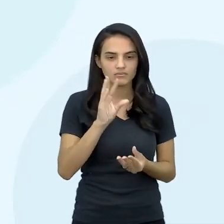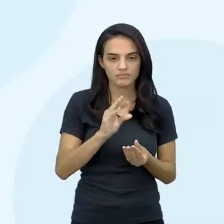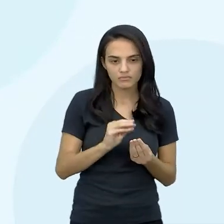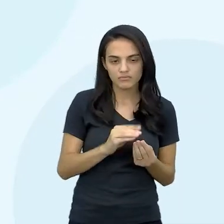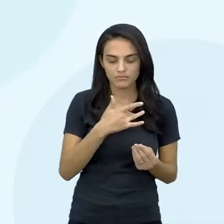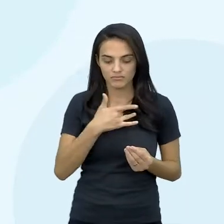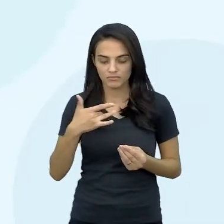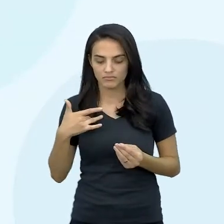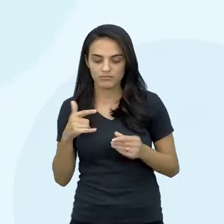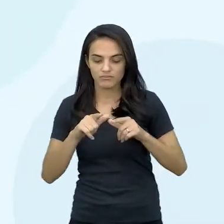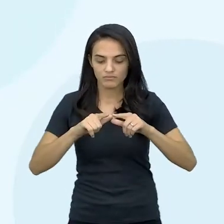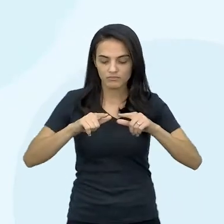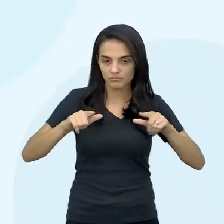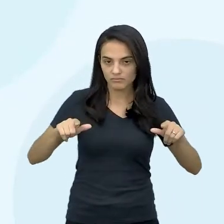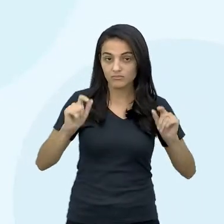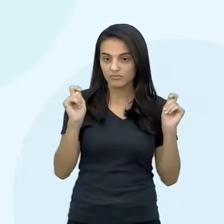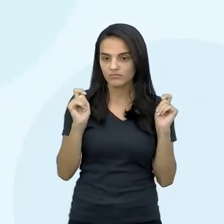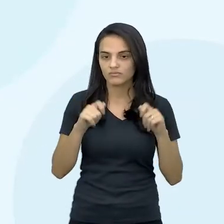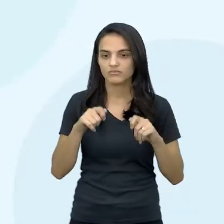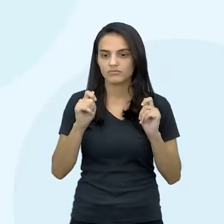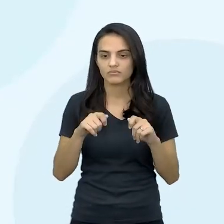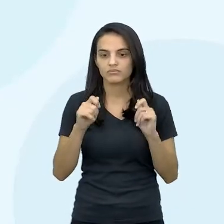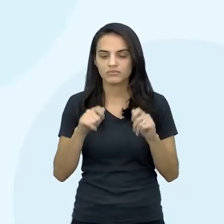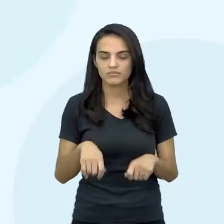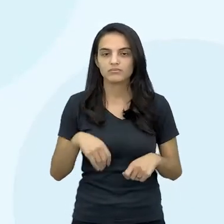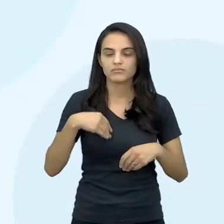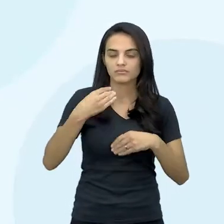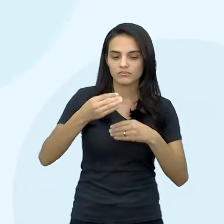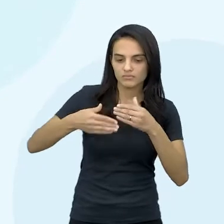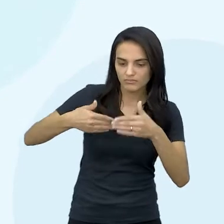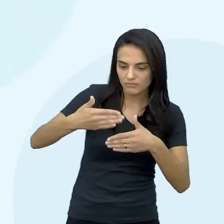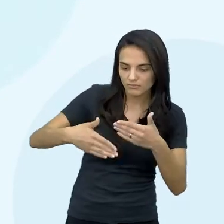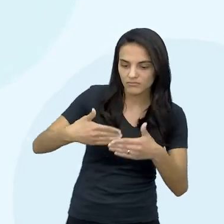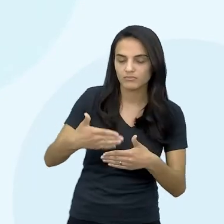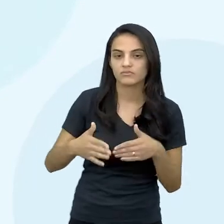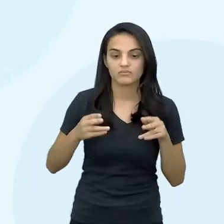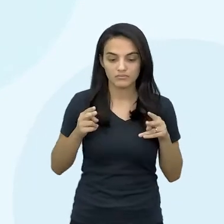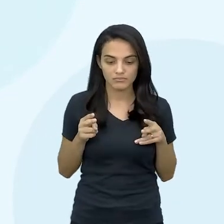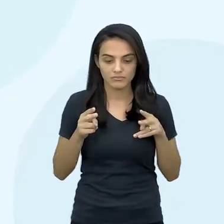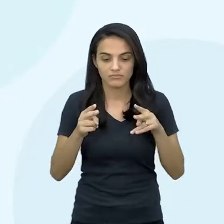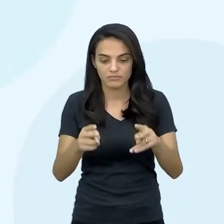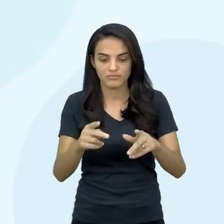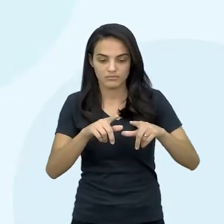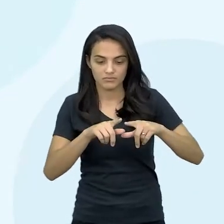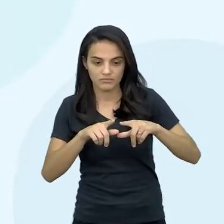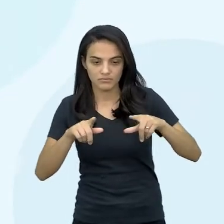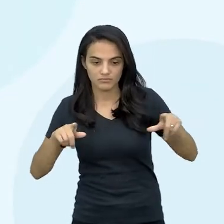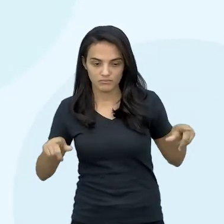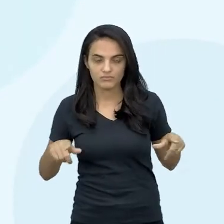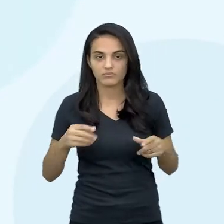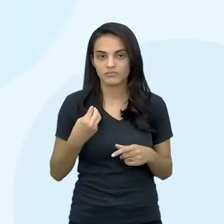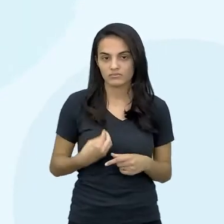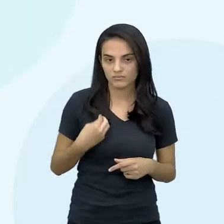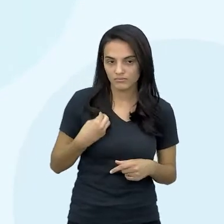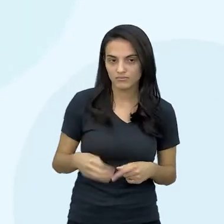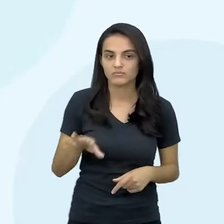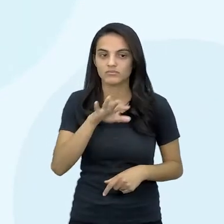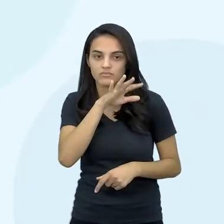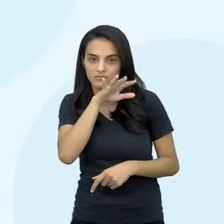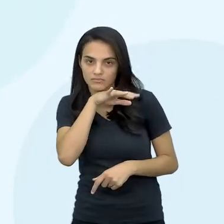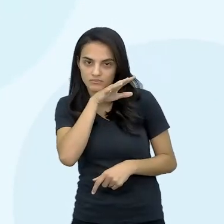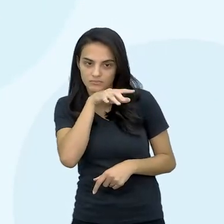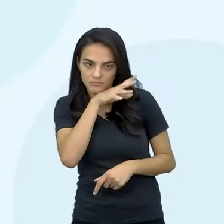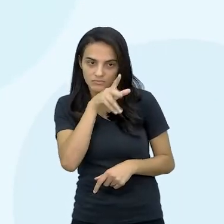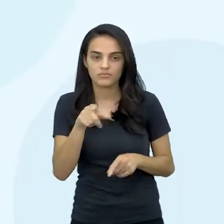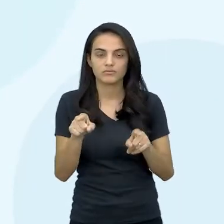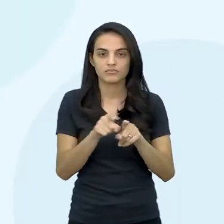saúde do solo é a capacidade de funcionamento contínuo do solo, sustentando a vida dos animais, vegetais